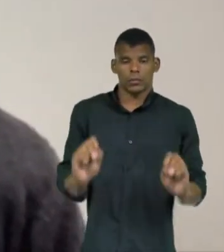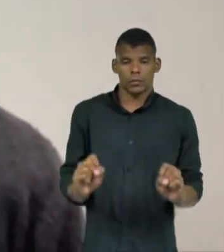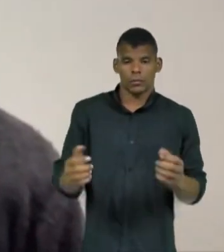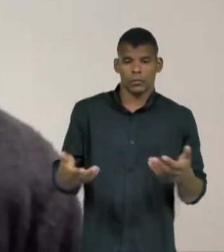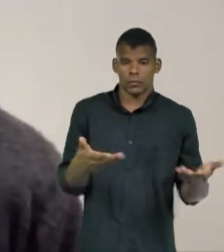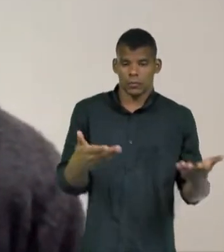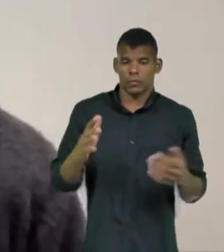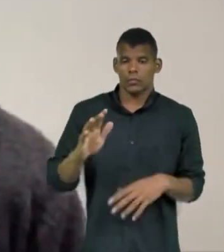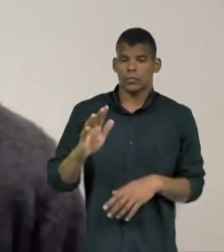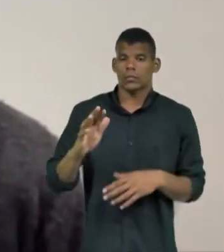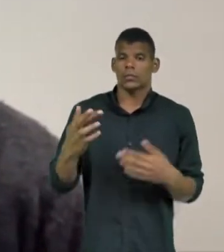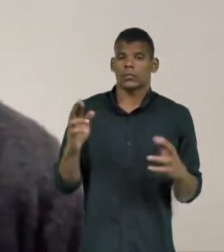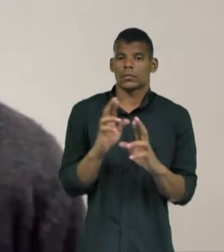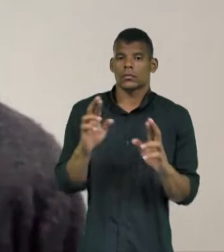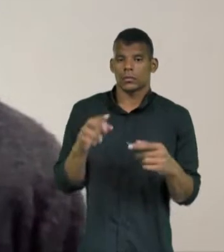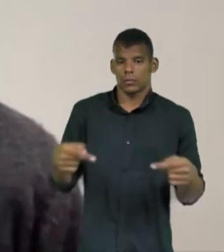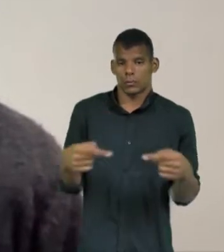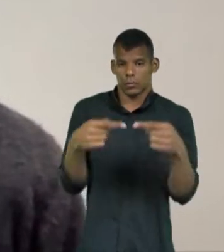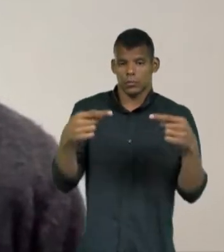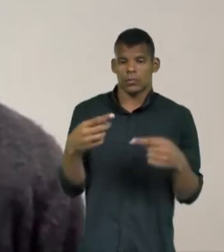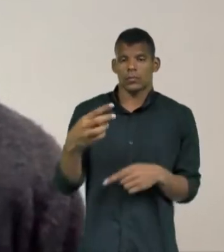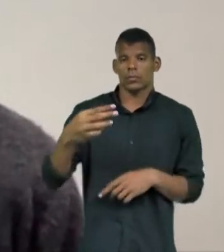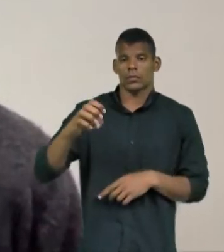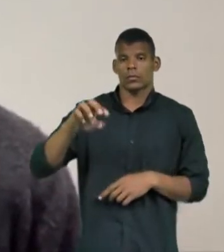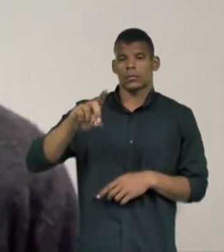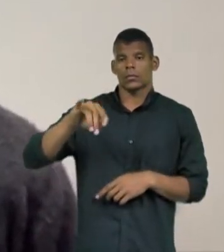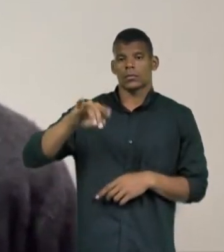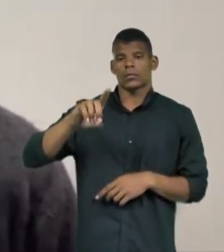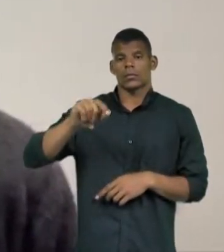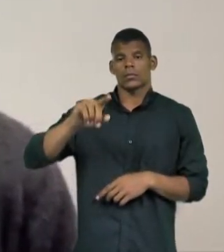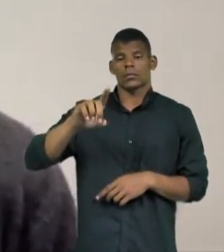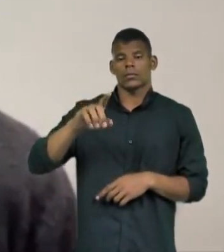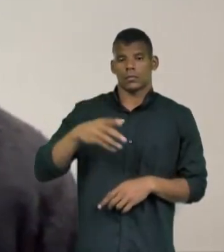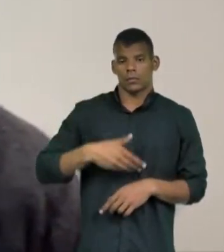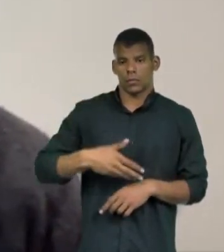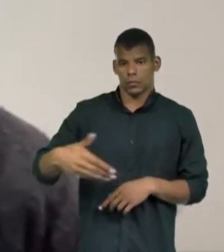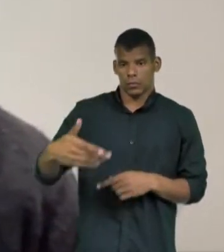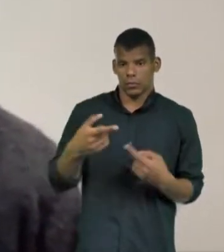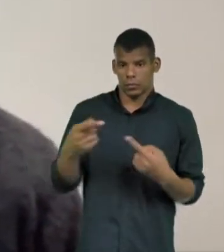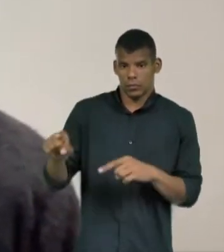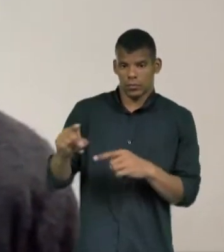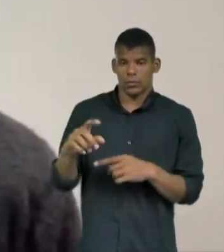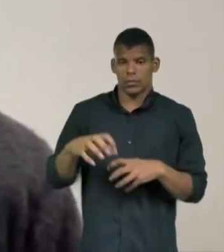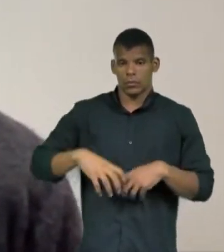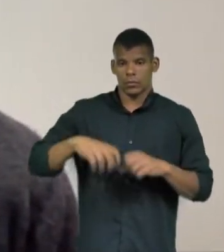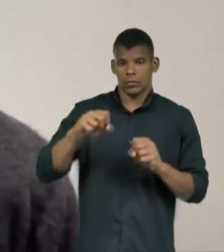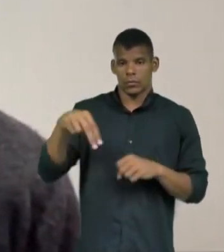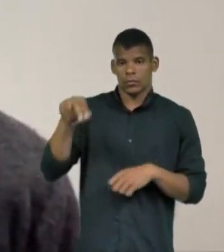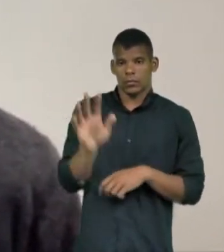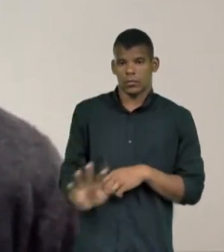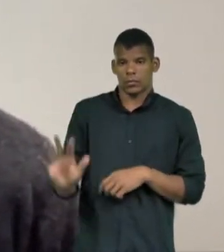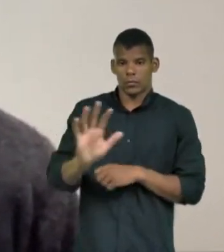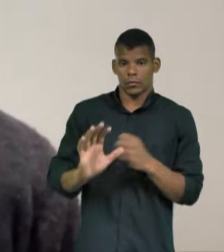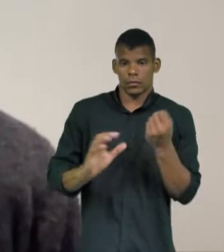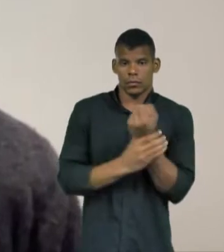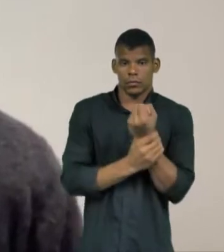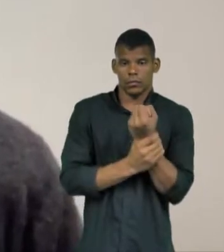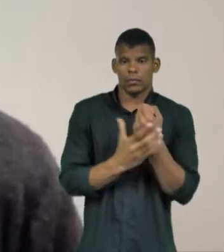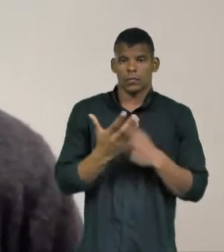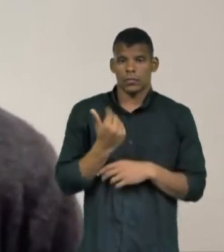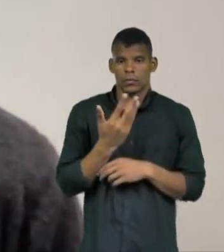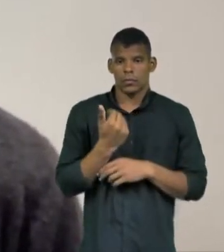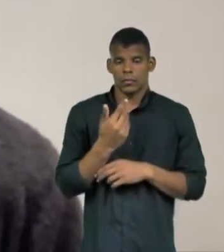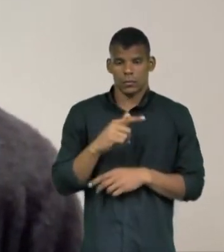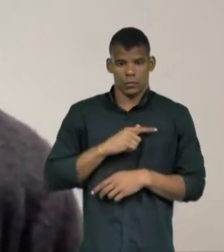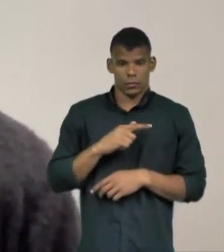arcabouço relacionado a medidas de combate à fome, a gente tinha um Conselho Nacional de Segurança Alimentar, que foi